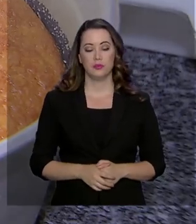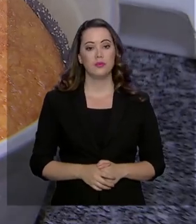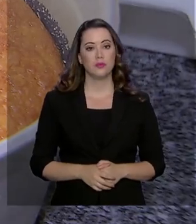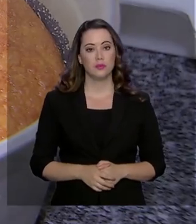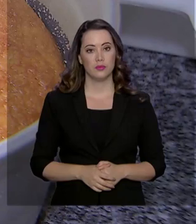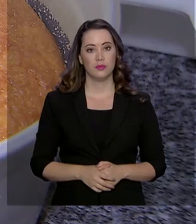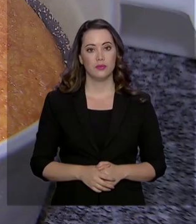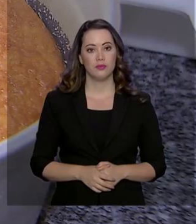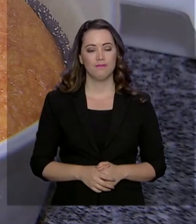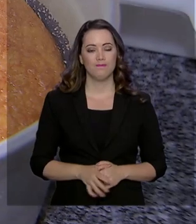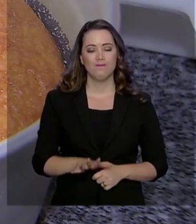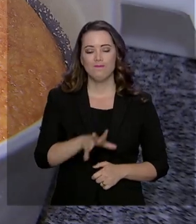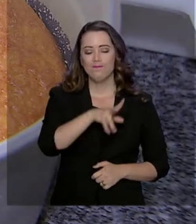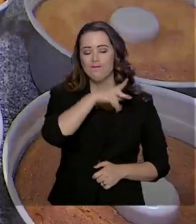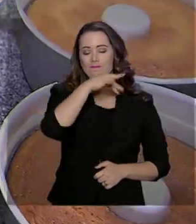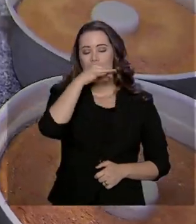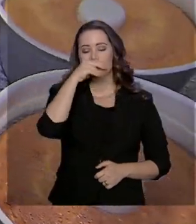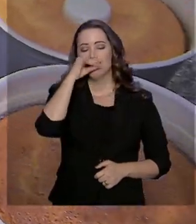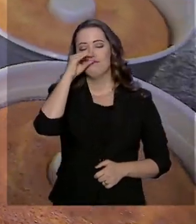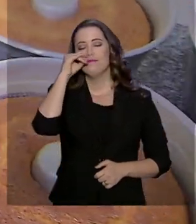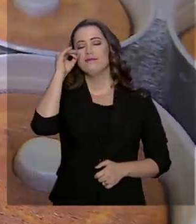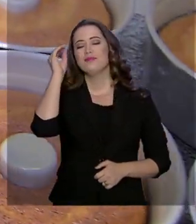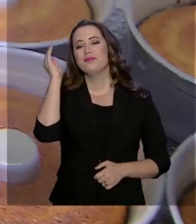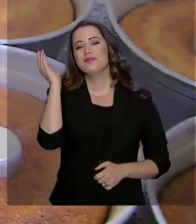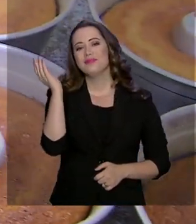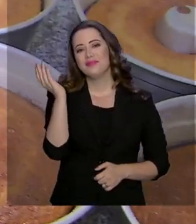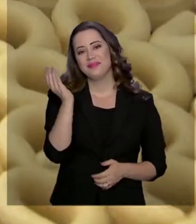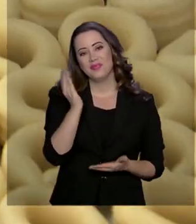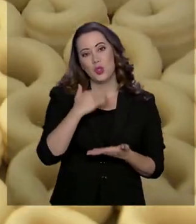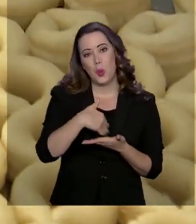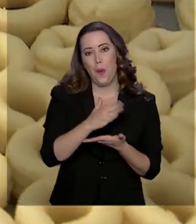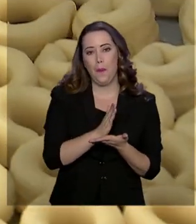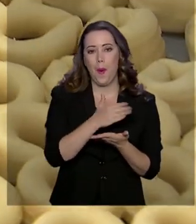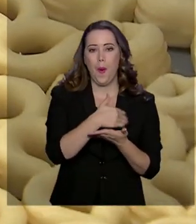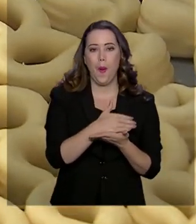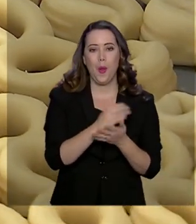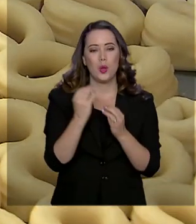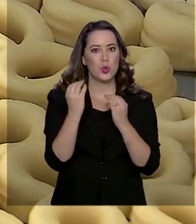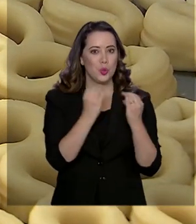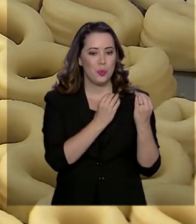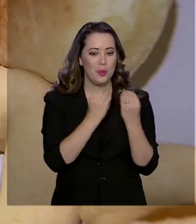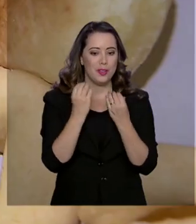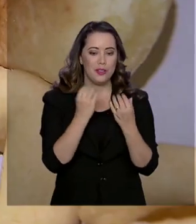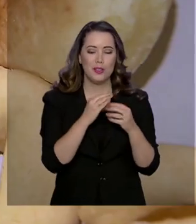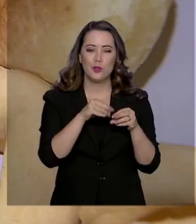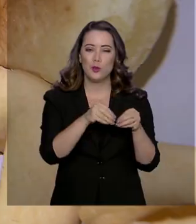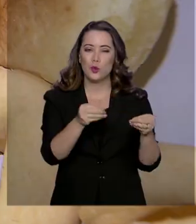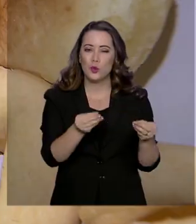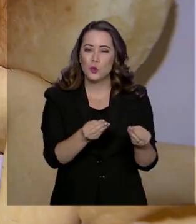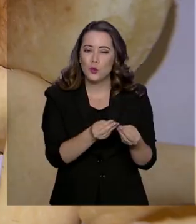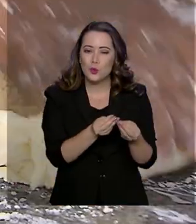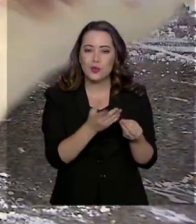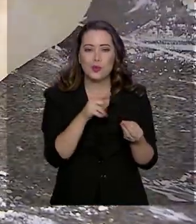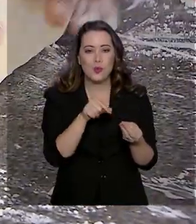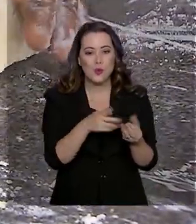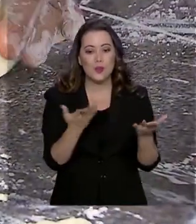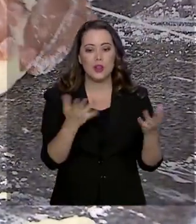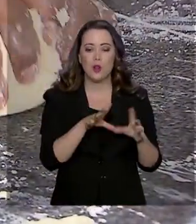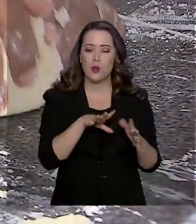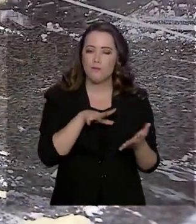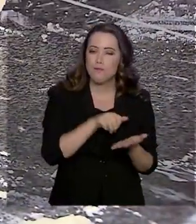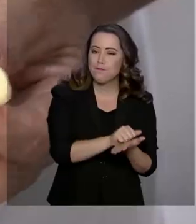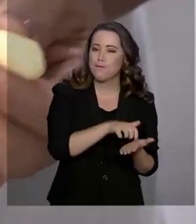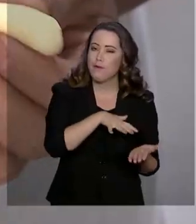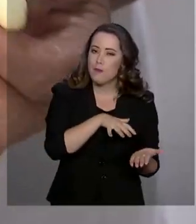O aroma inconfundível do bolo de milho e dos biscoitos que acabaram de sair do forno, a massa bem